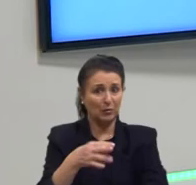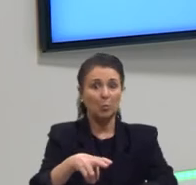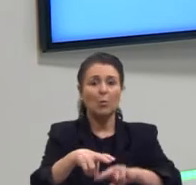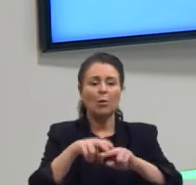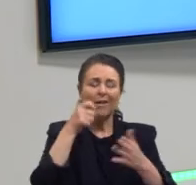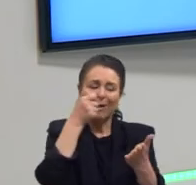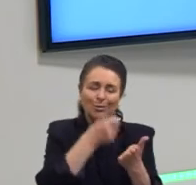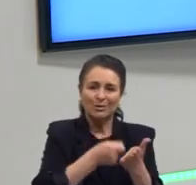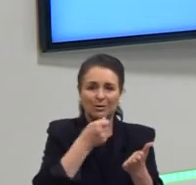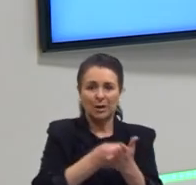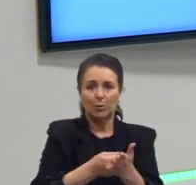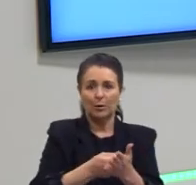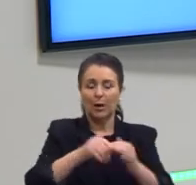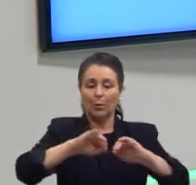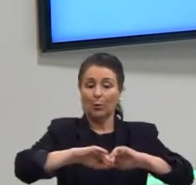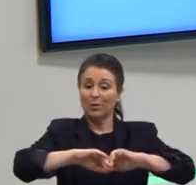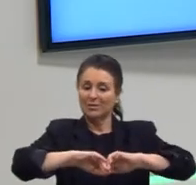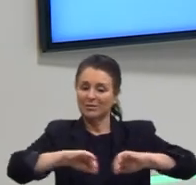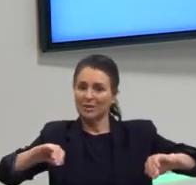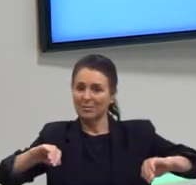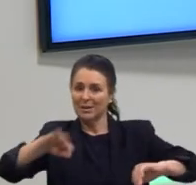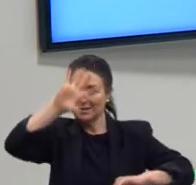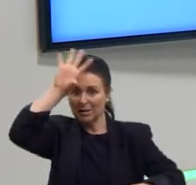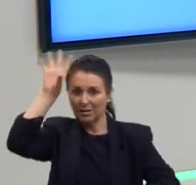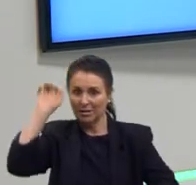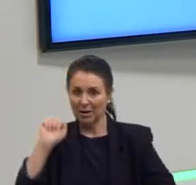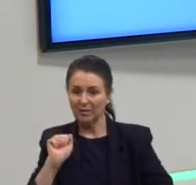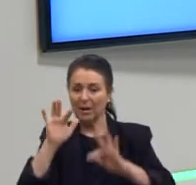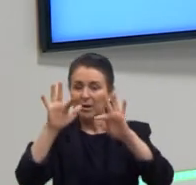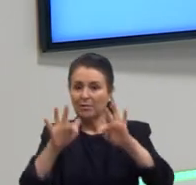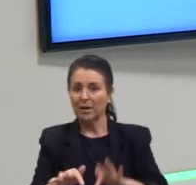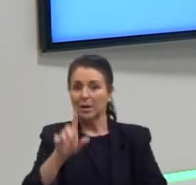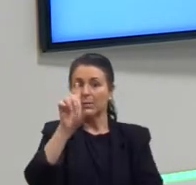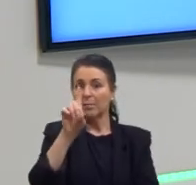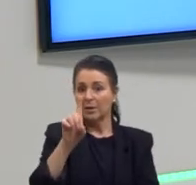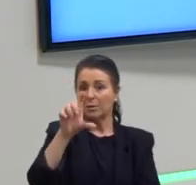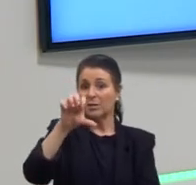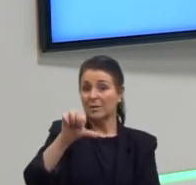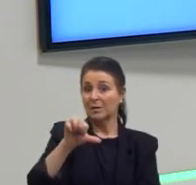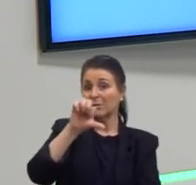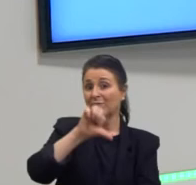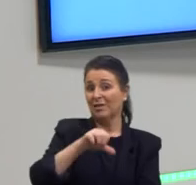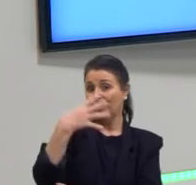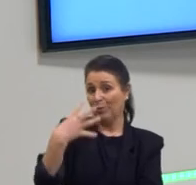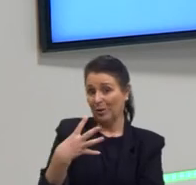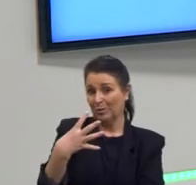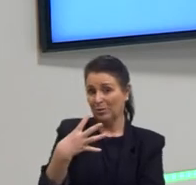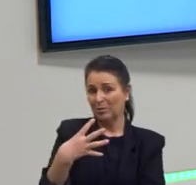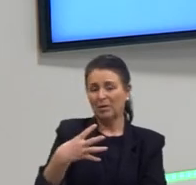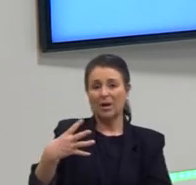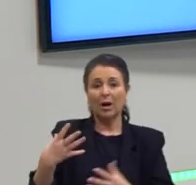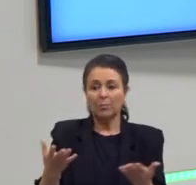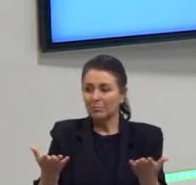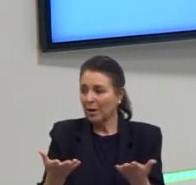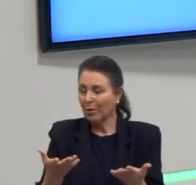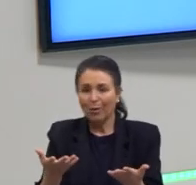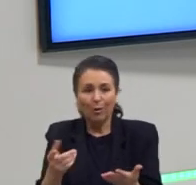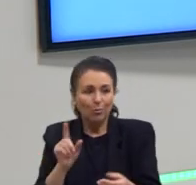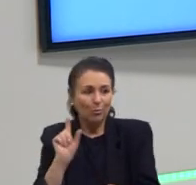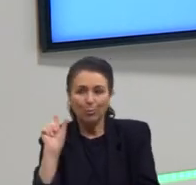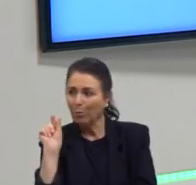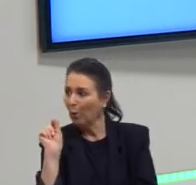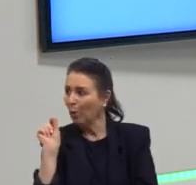O Apartheid só vai terminar em 1994, gente. É muito recente. Então, até